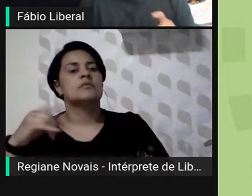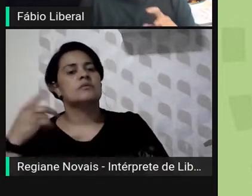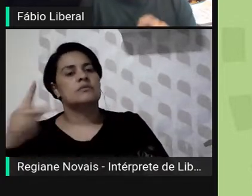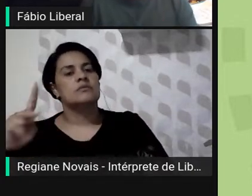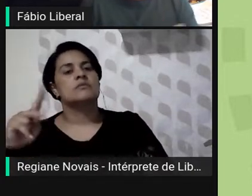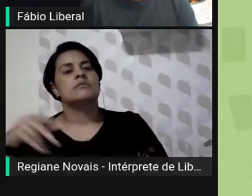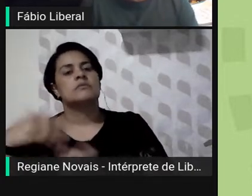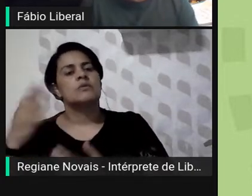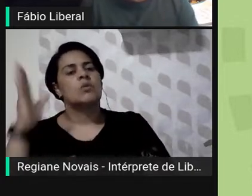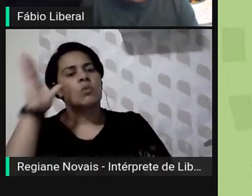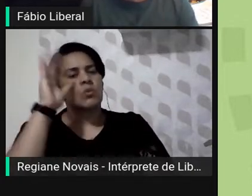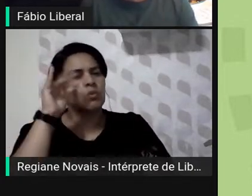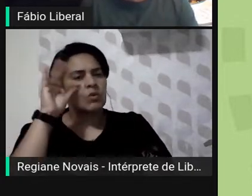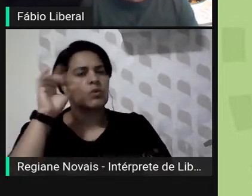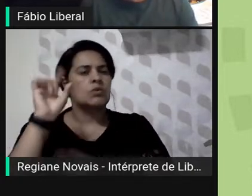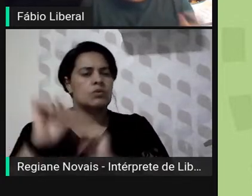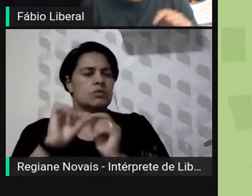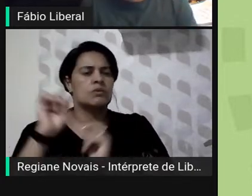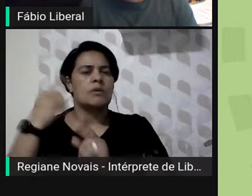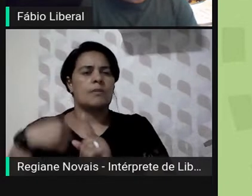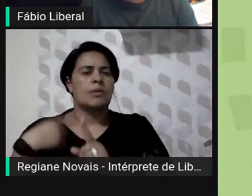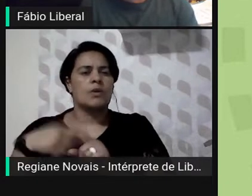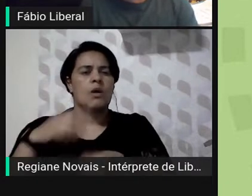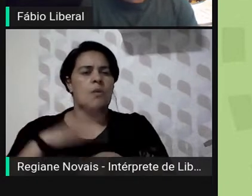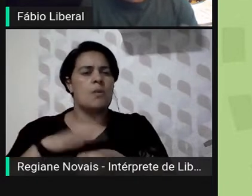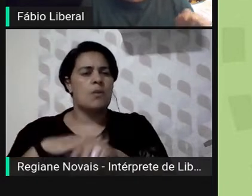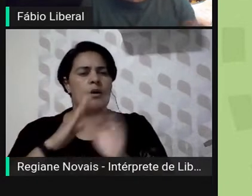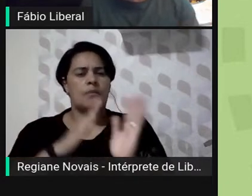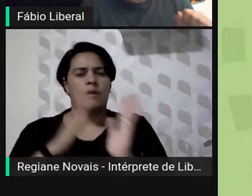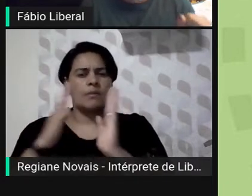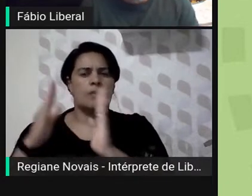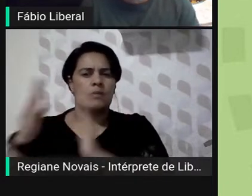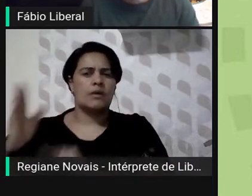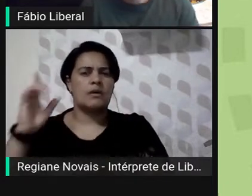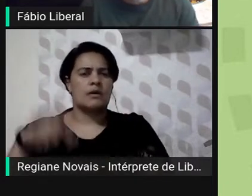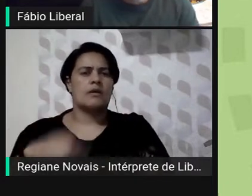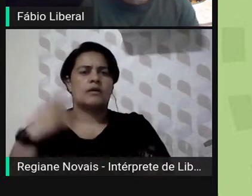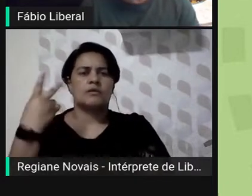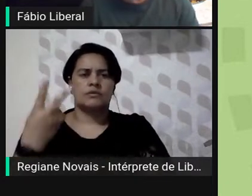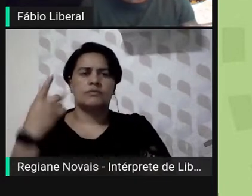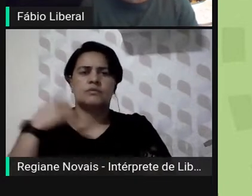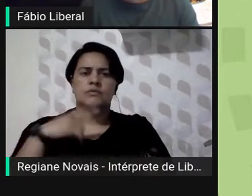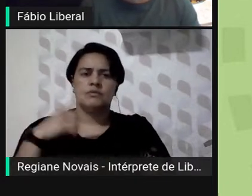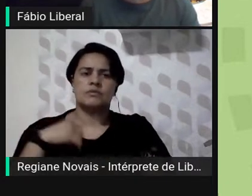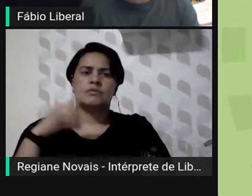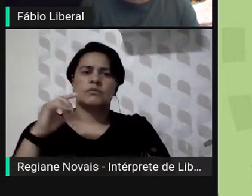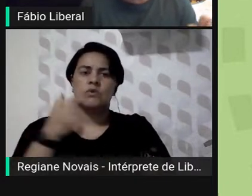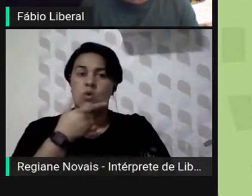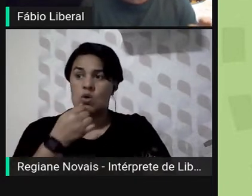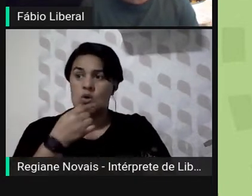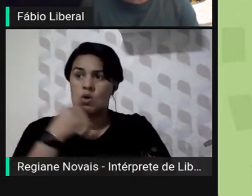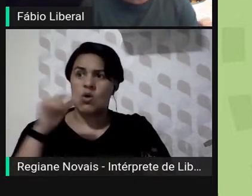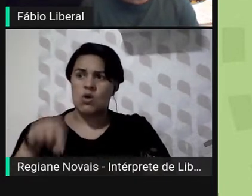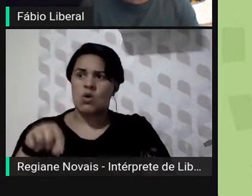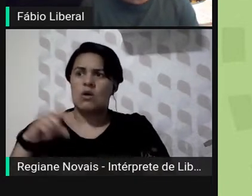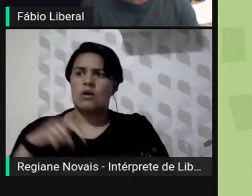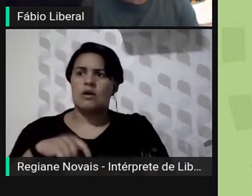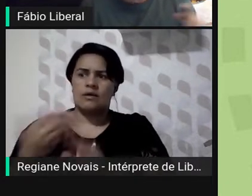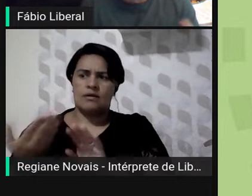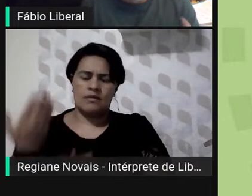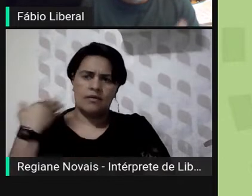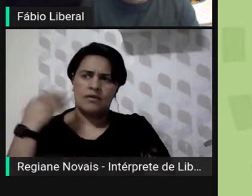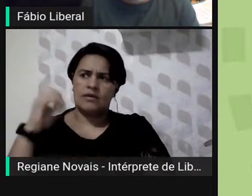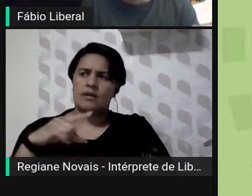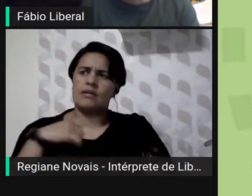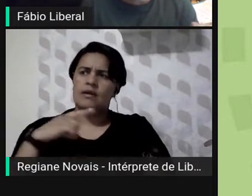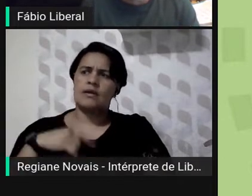destacar que esses dois momentos foram conduzidos pela mesma pessoa, o barão Homem de Melo, que na época inicial ainda tinha o título de conselheiro